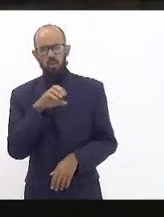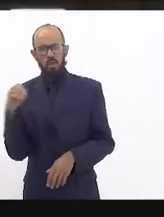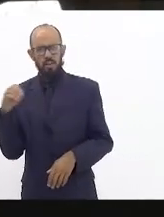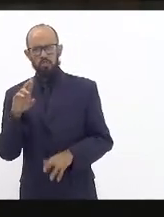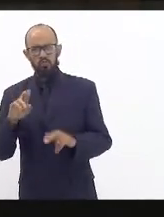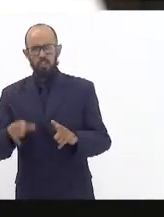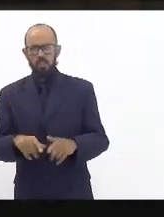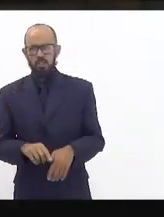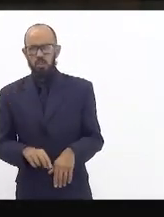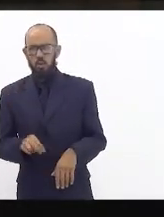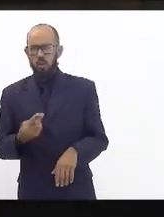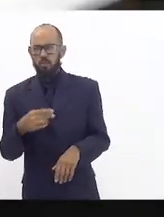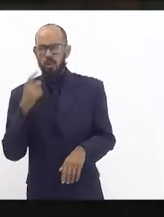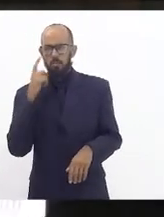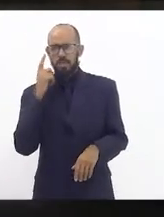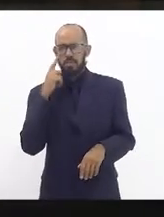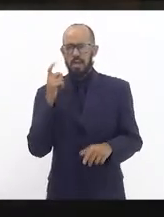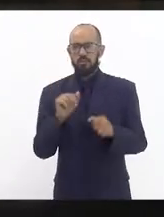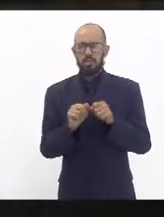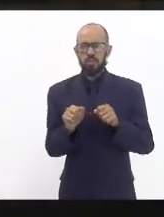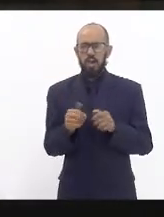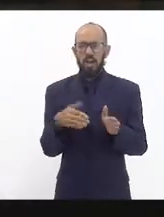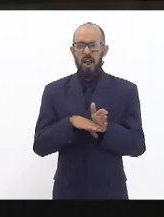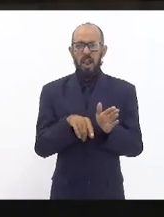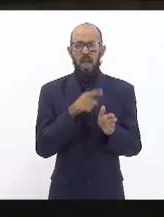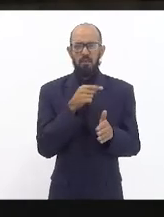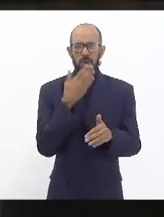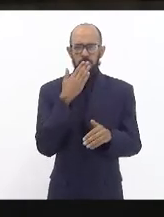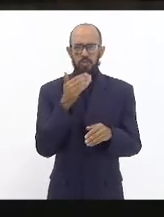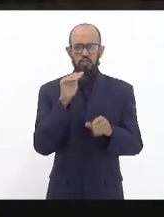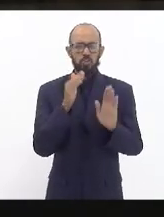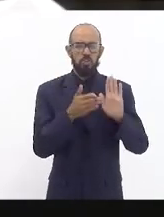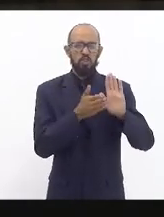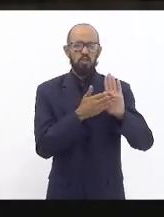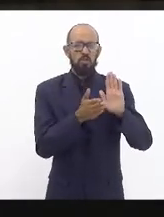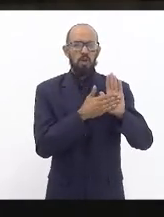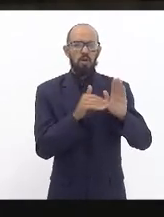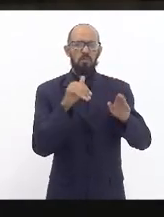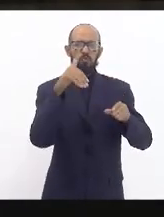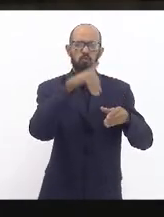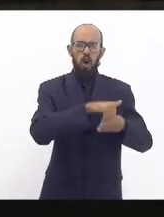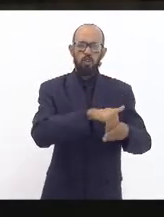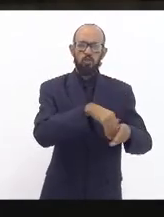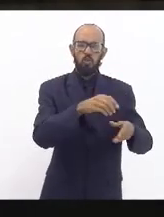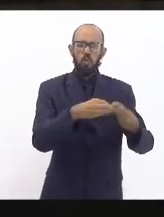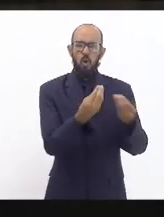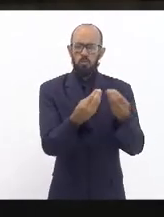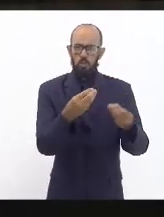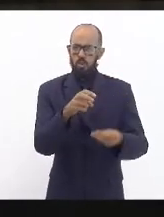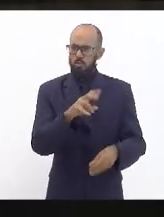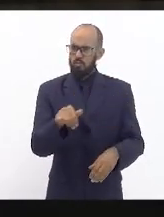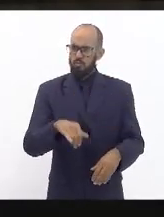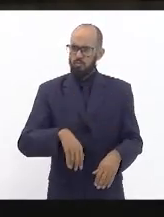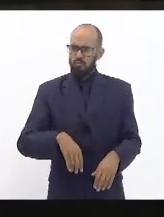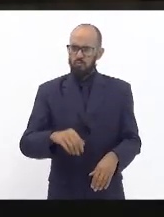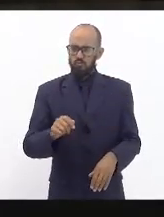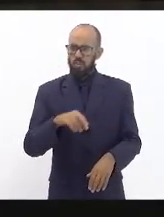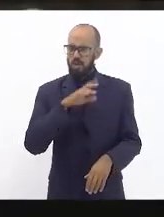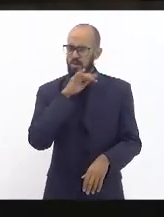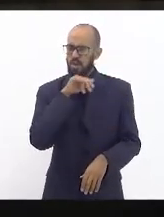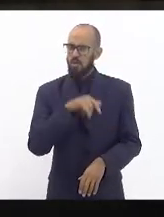ou vão achar que vão chegar lá na Zona Oeste para pedir voto com o cara que é de Angu ah vai se dar mal com essa carinha de Angu deles